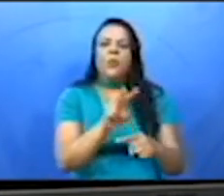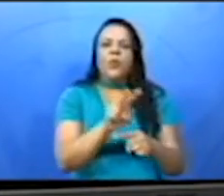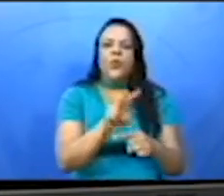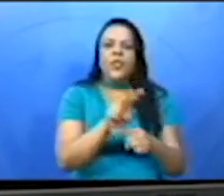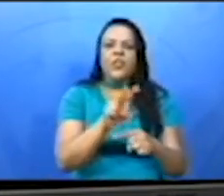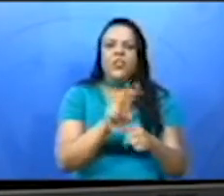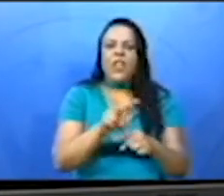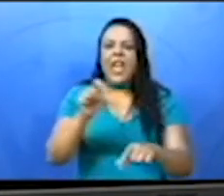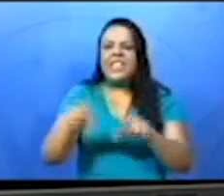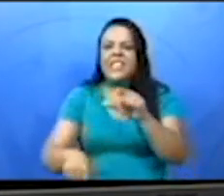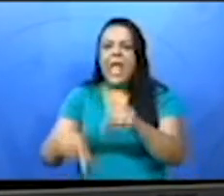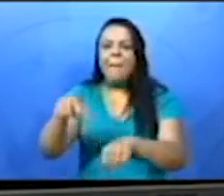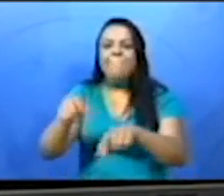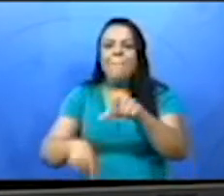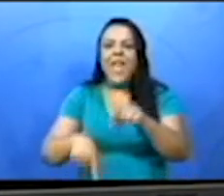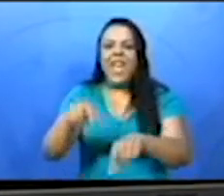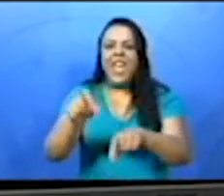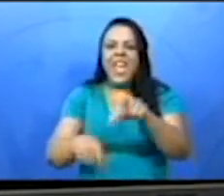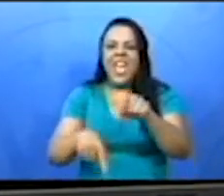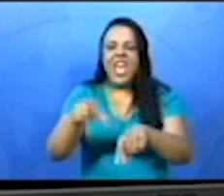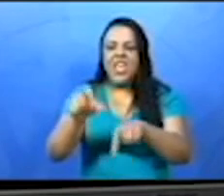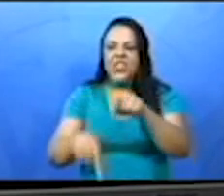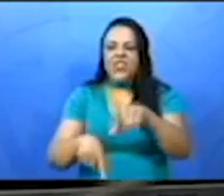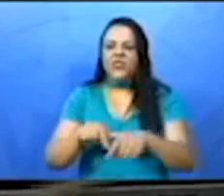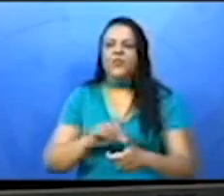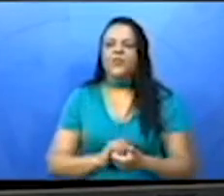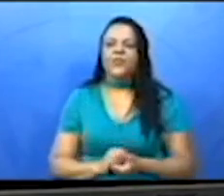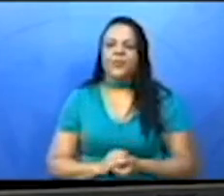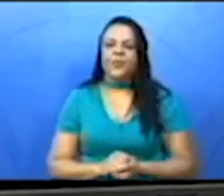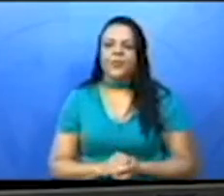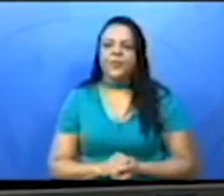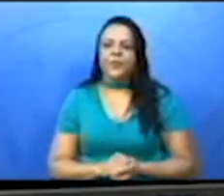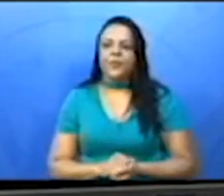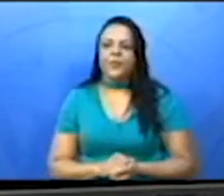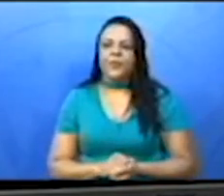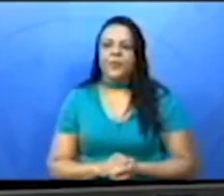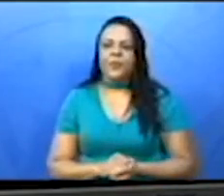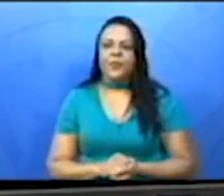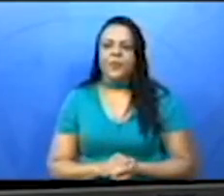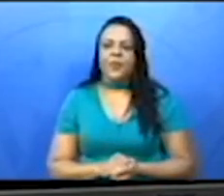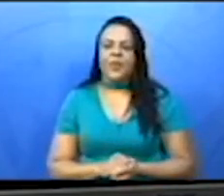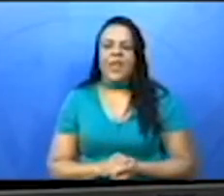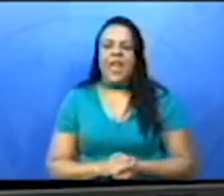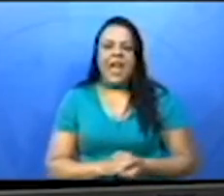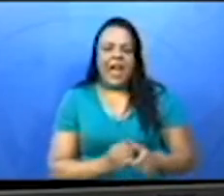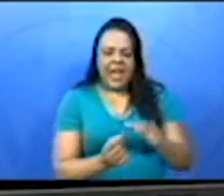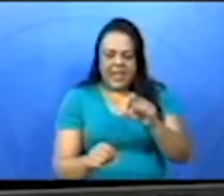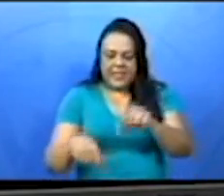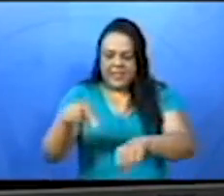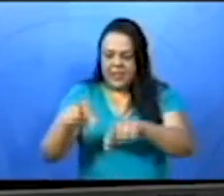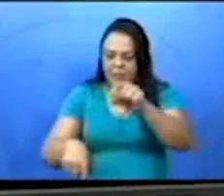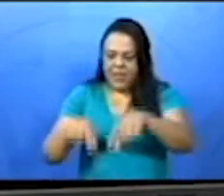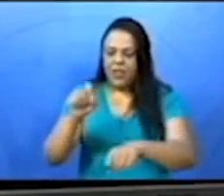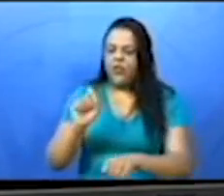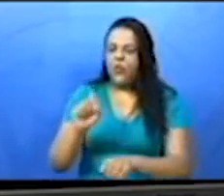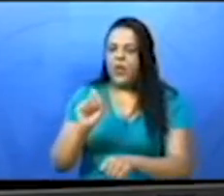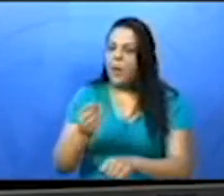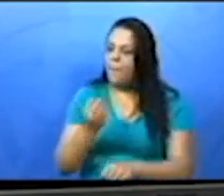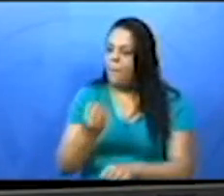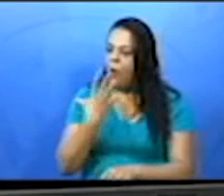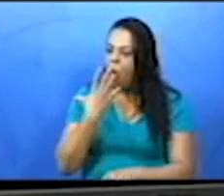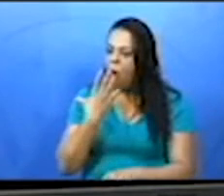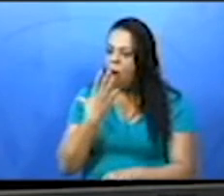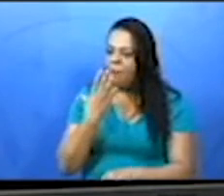sementes. Já vamos eliminando as sementes. Quando as sementes estão prontas para germinar,